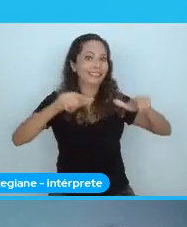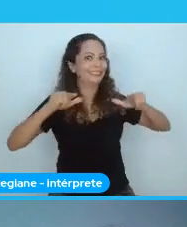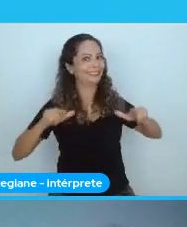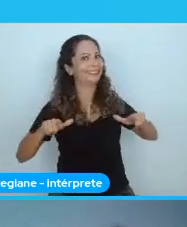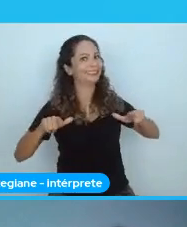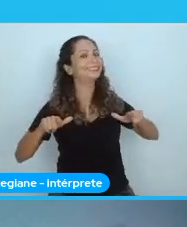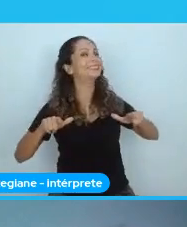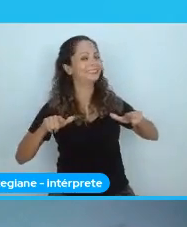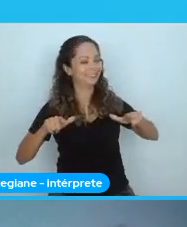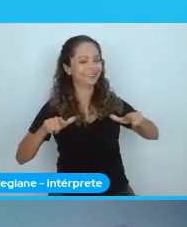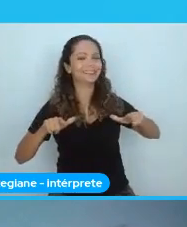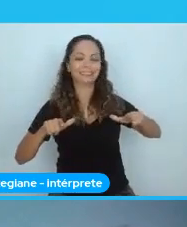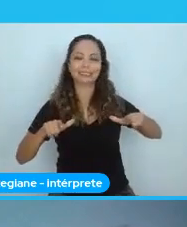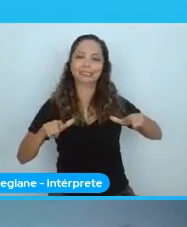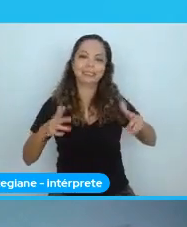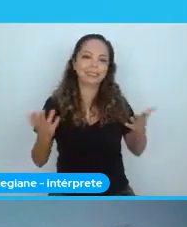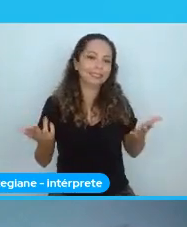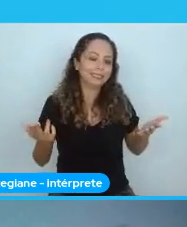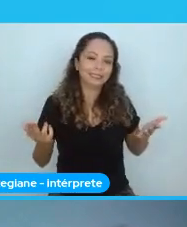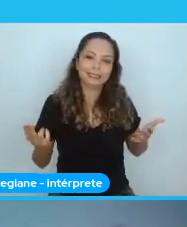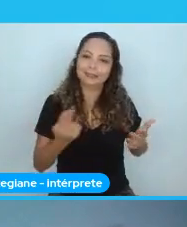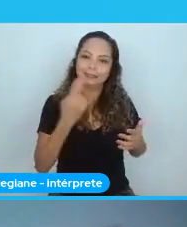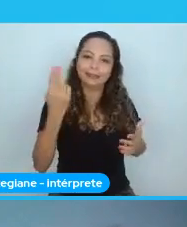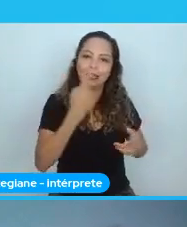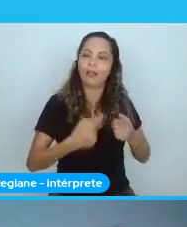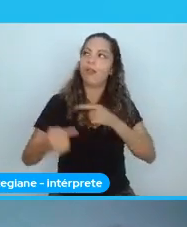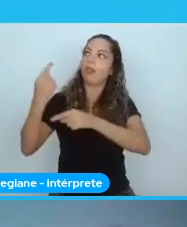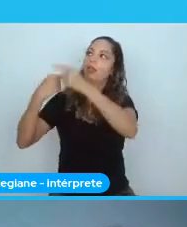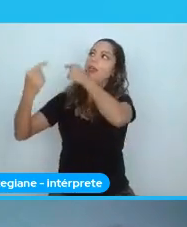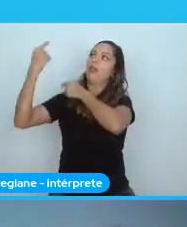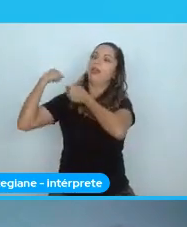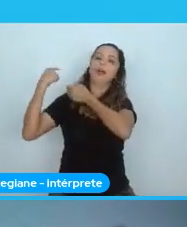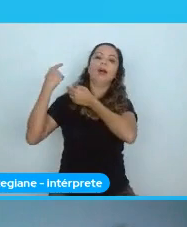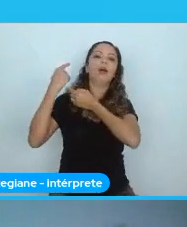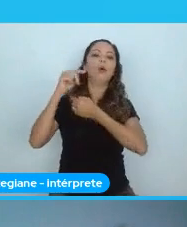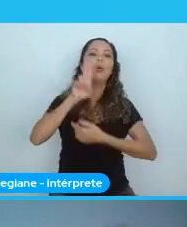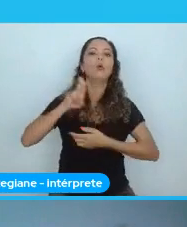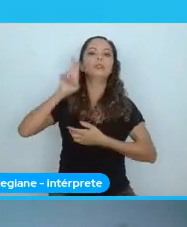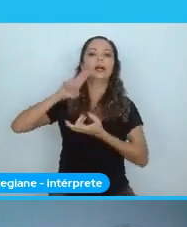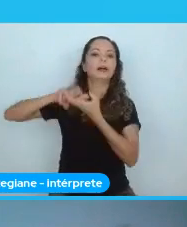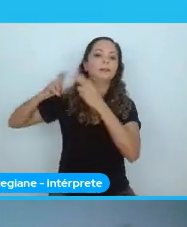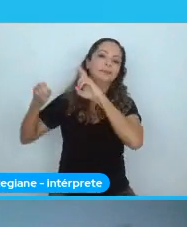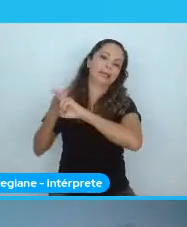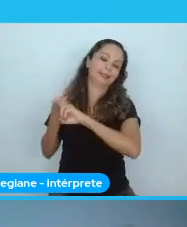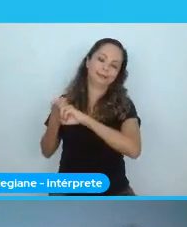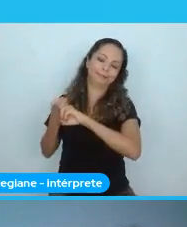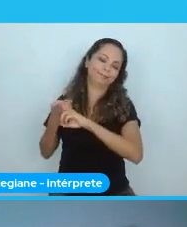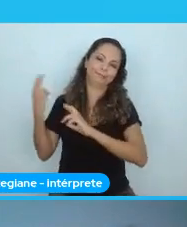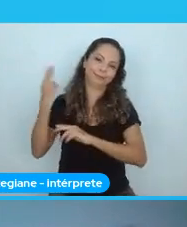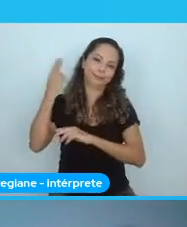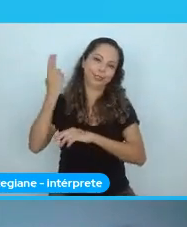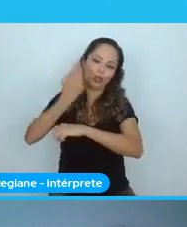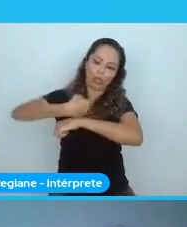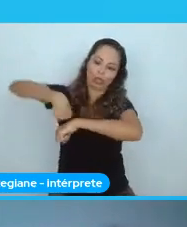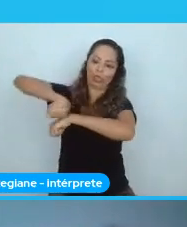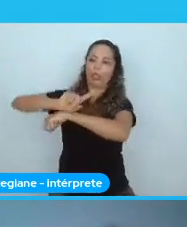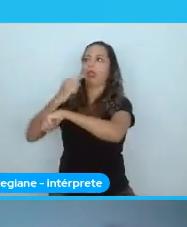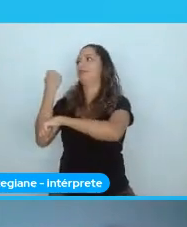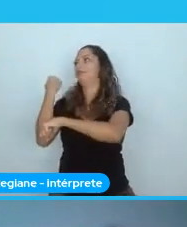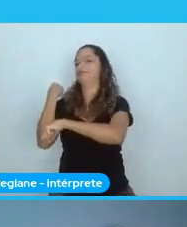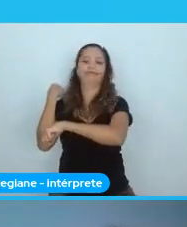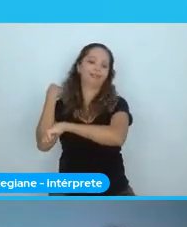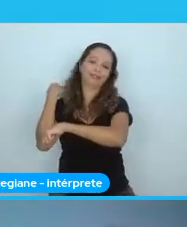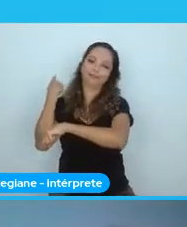eu não tenho como voltar atrás e ir lá e usar Python, mas, com certeza, se eu pudesse voltar atrás e pudesse